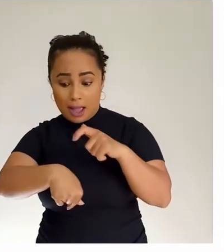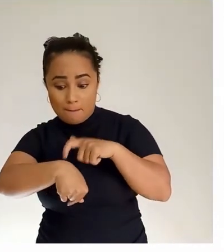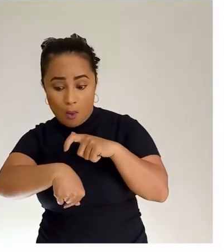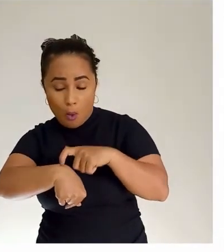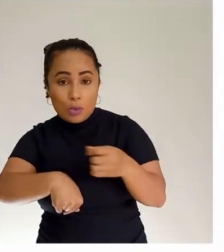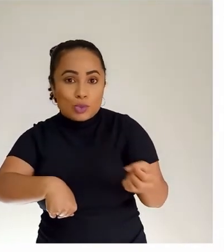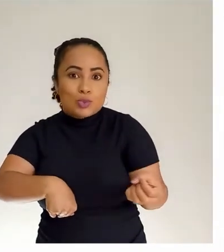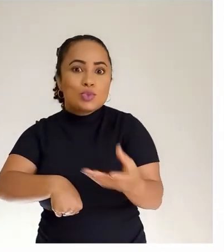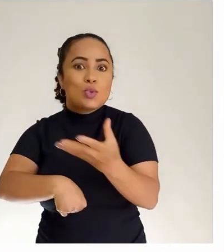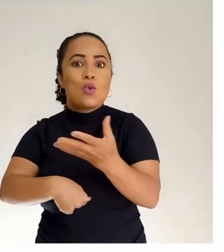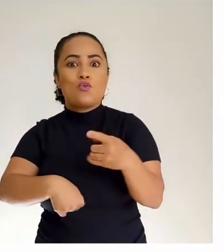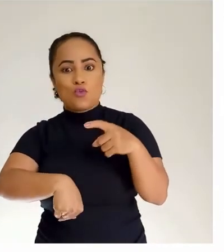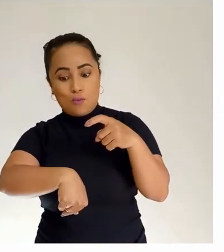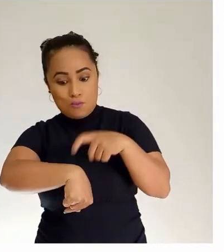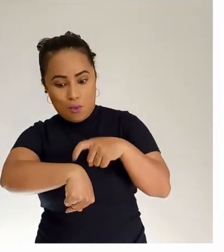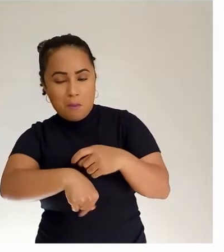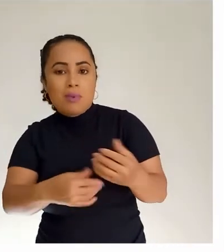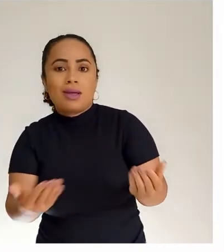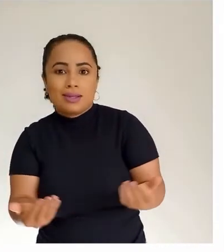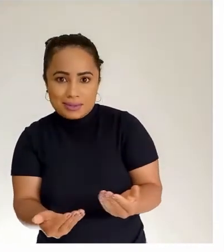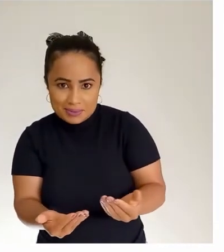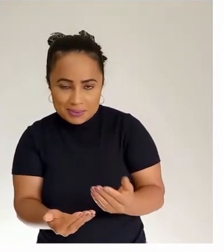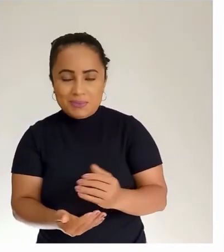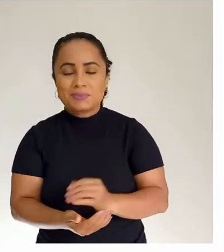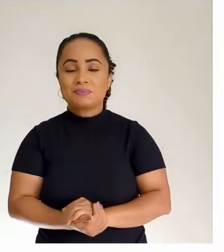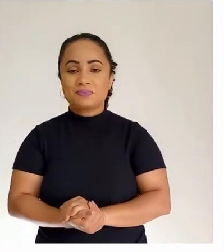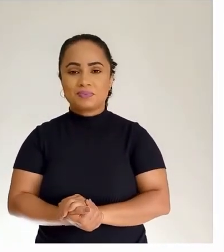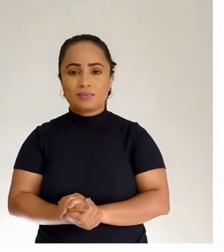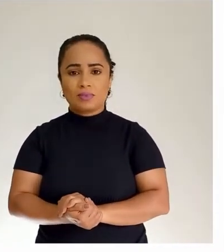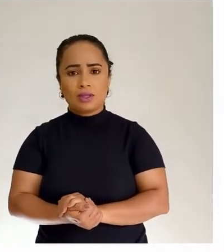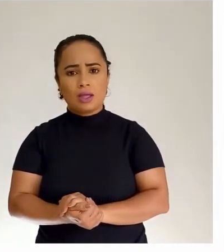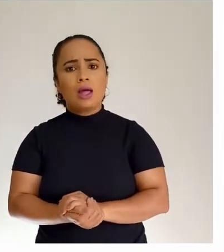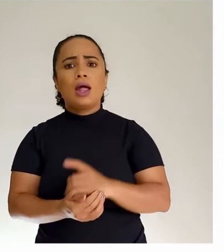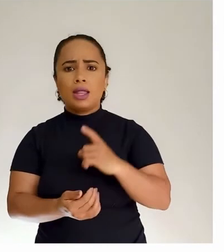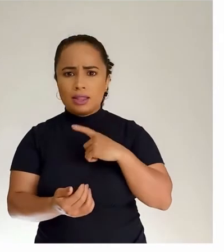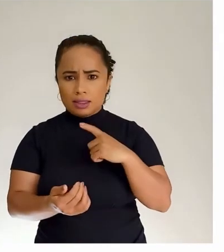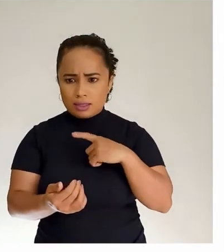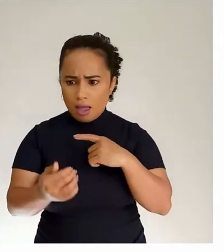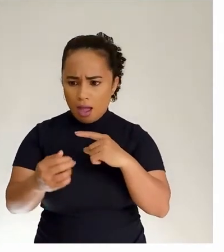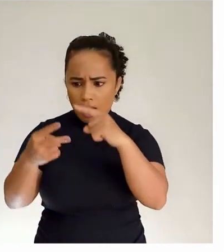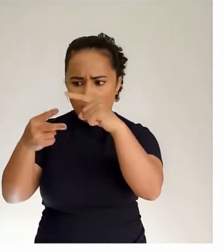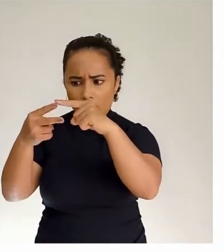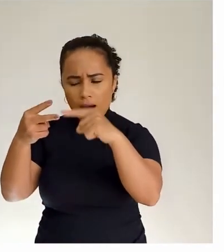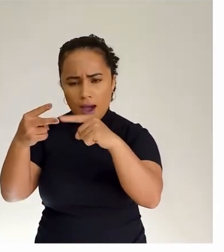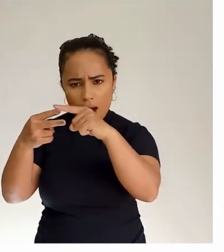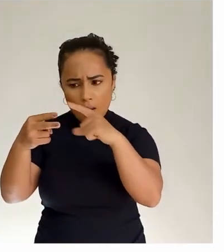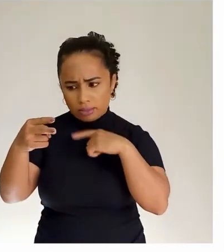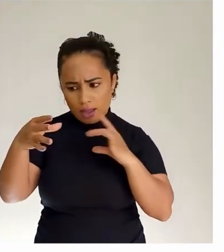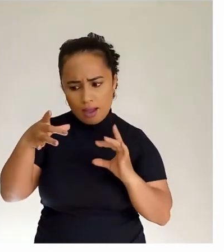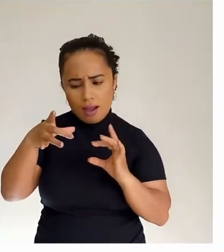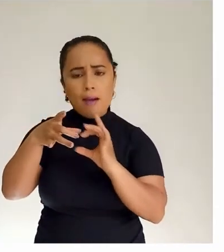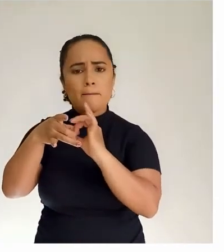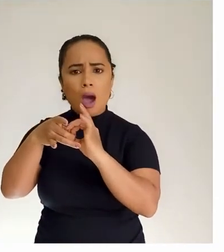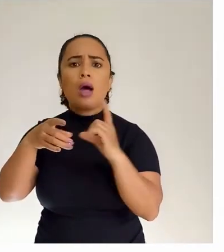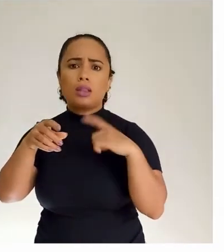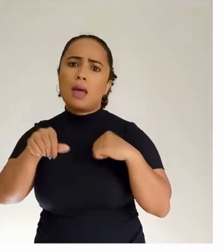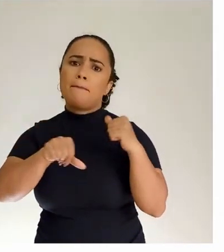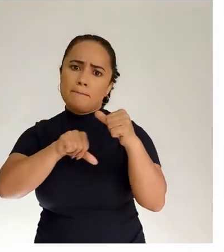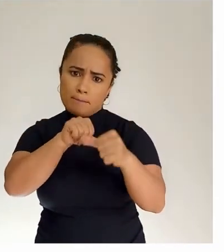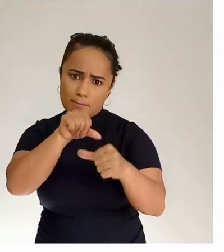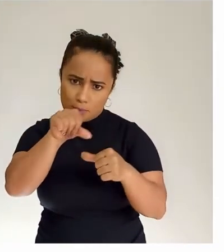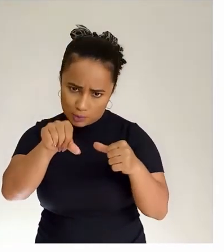o texto. E há semelhança de enfoque nas duas pinturas? Há uma mudança, porque quando colocou